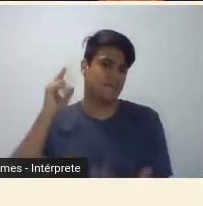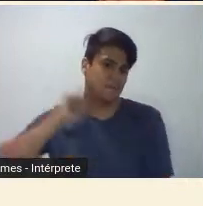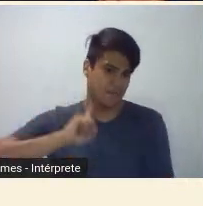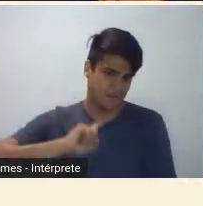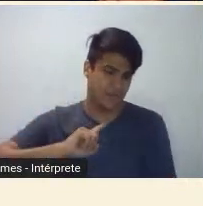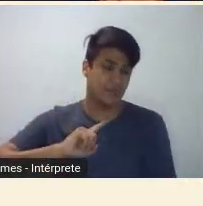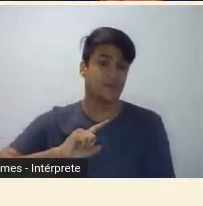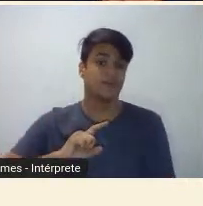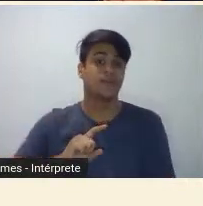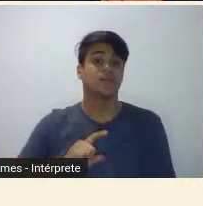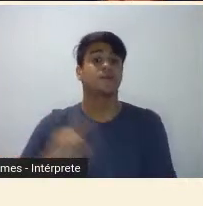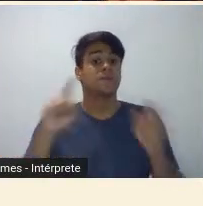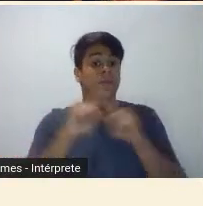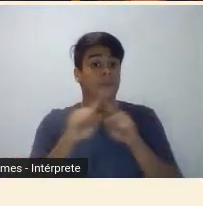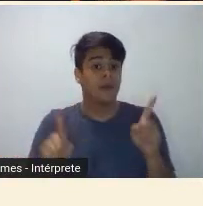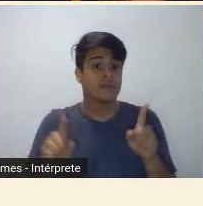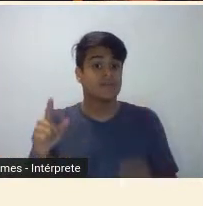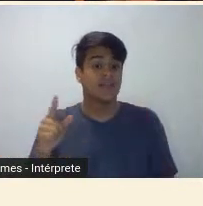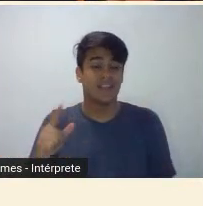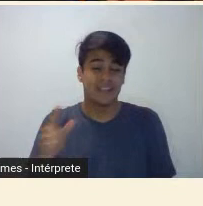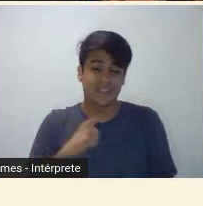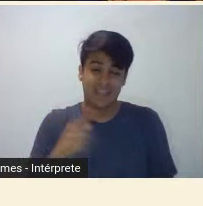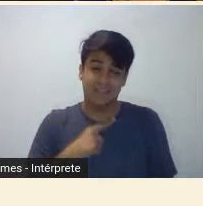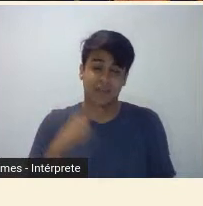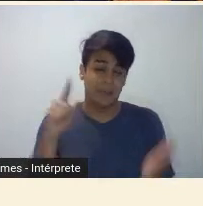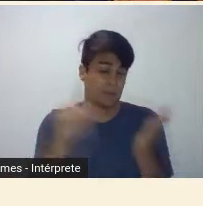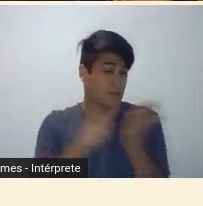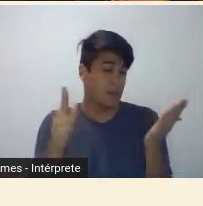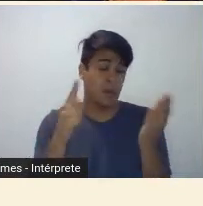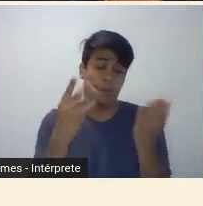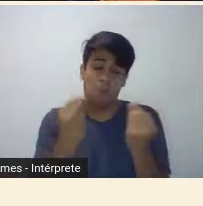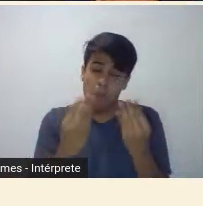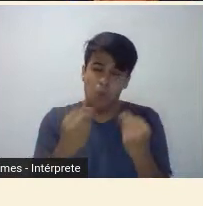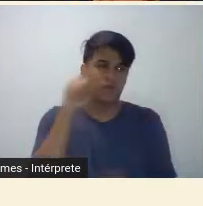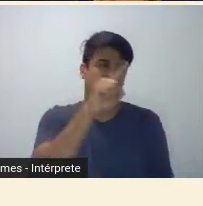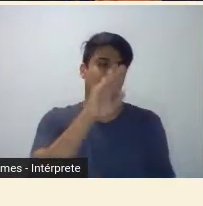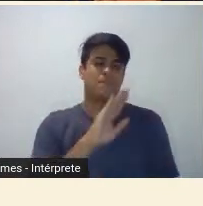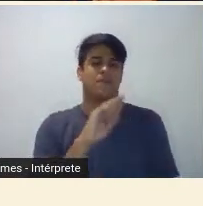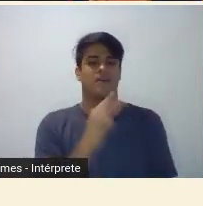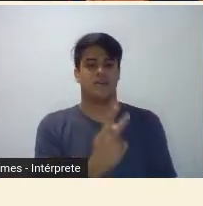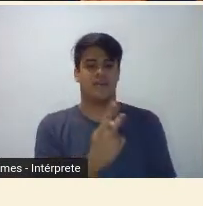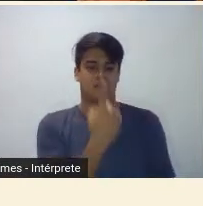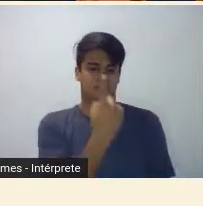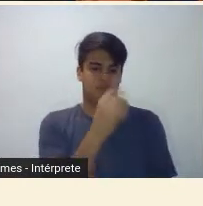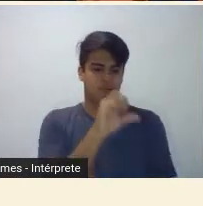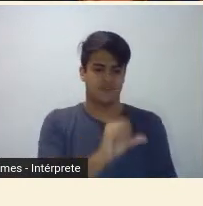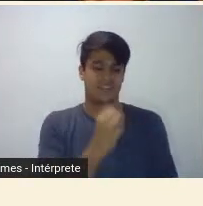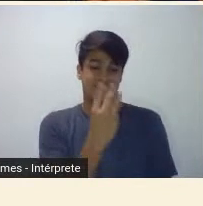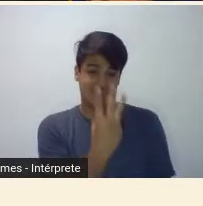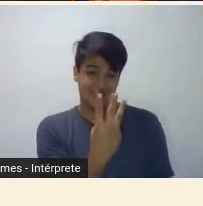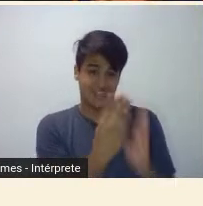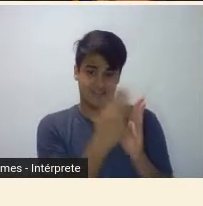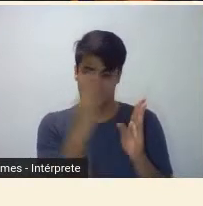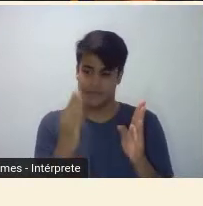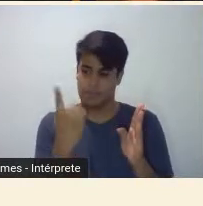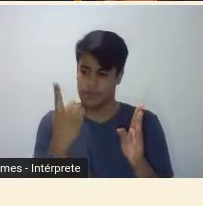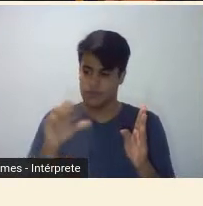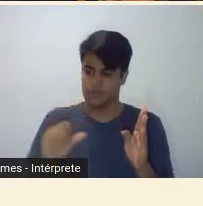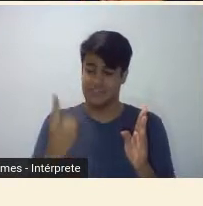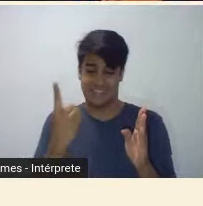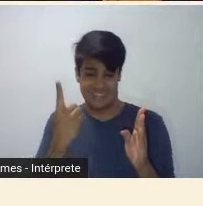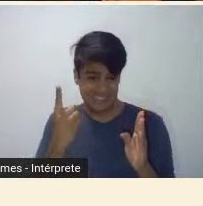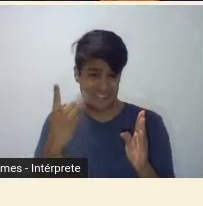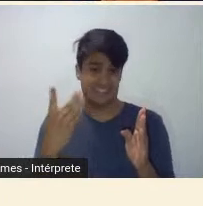foi um poeta que publicou muito na imprensa de Belo Horizonte de 1913 até 1917, publicou